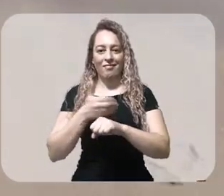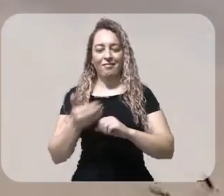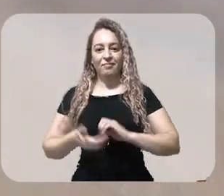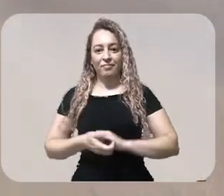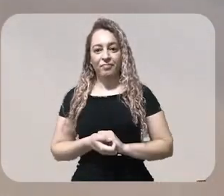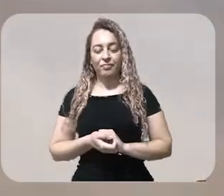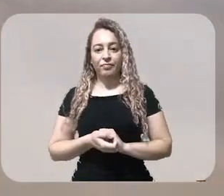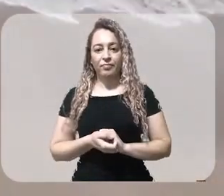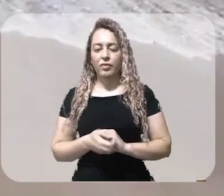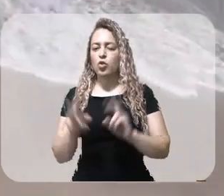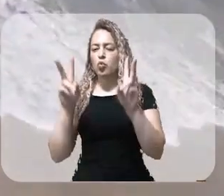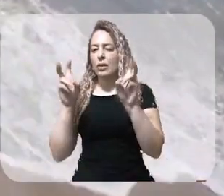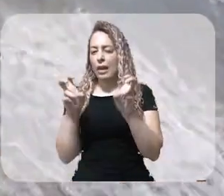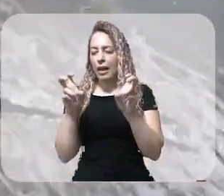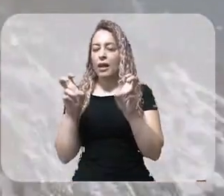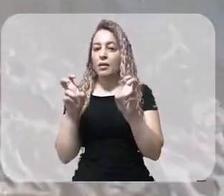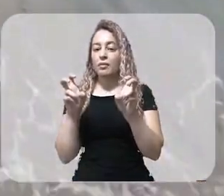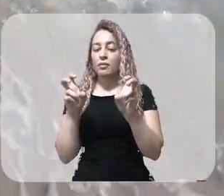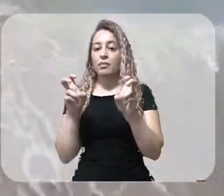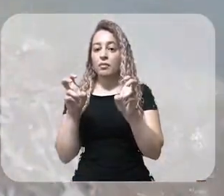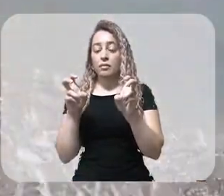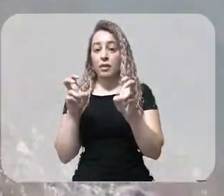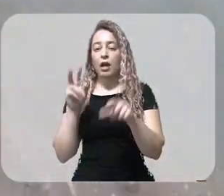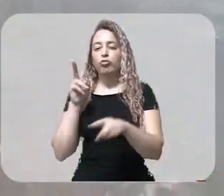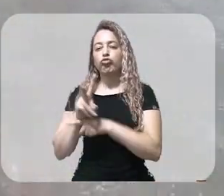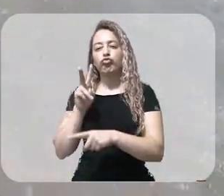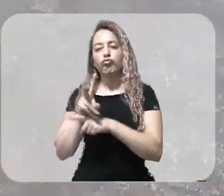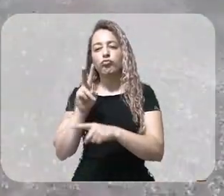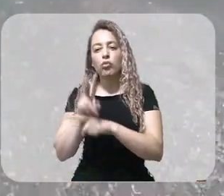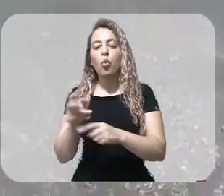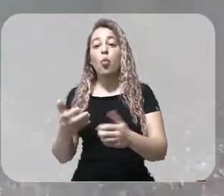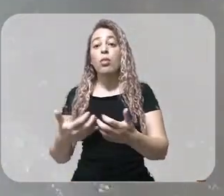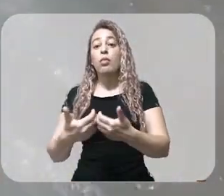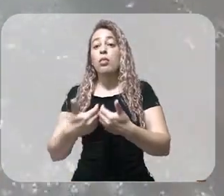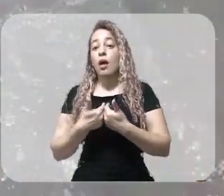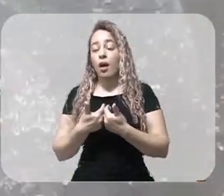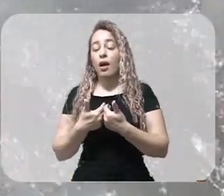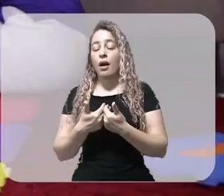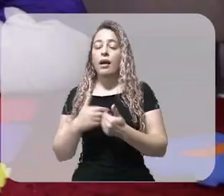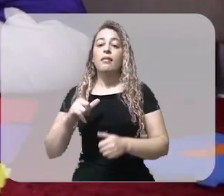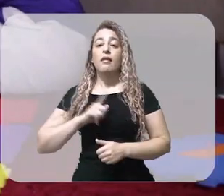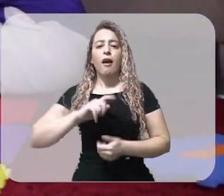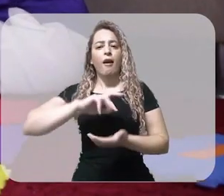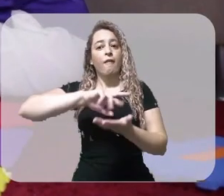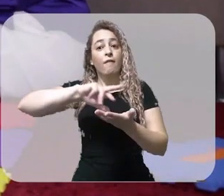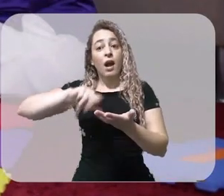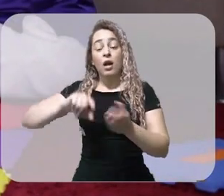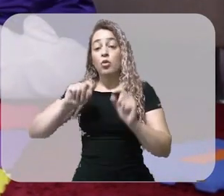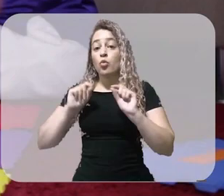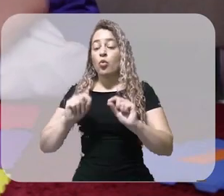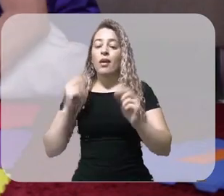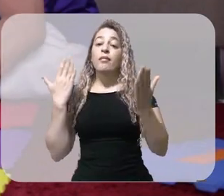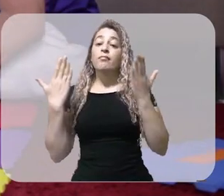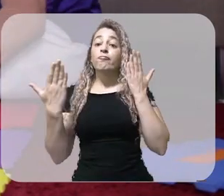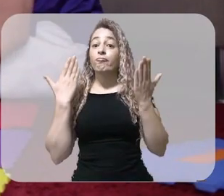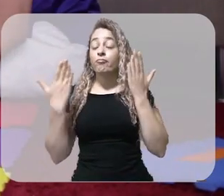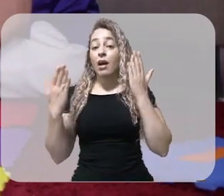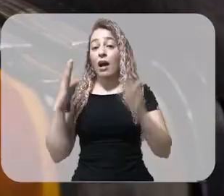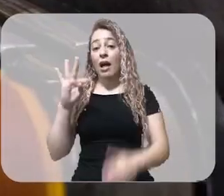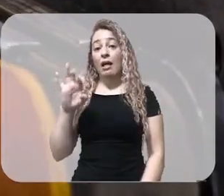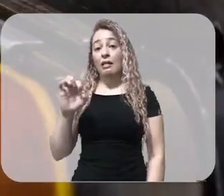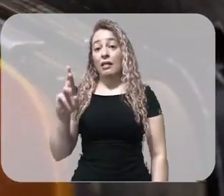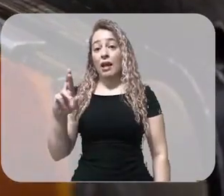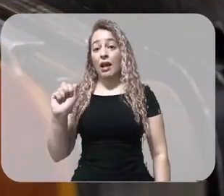Quando o assunto é o tratamento do autismo, o que se tem atualmente são principalmente as terapias comportamentais e